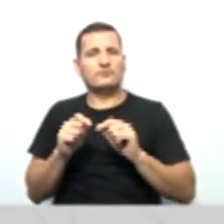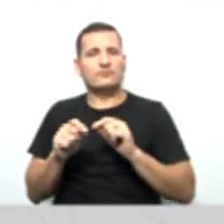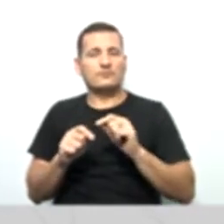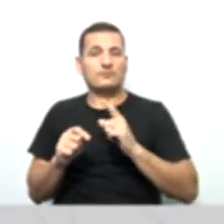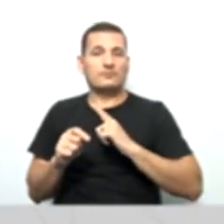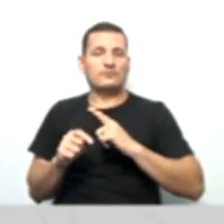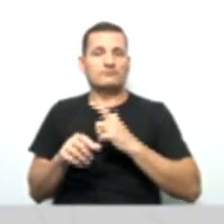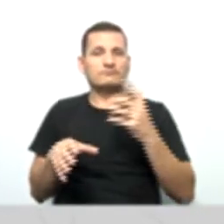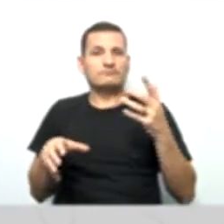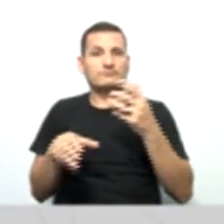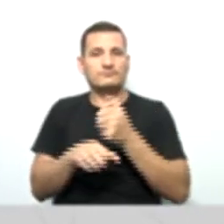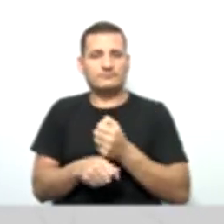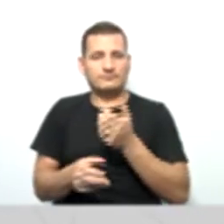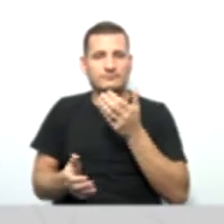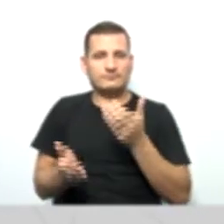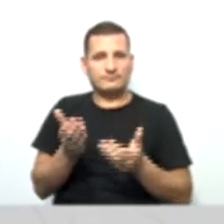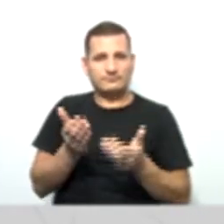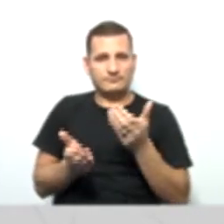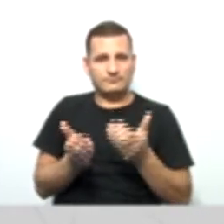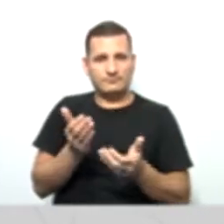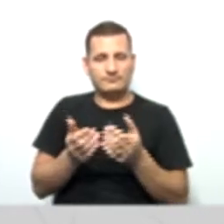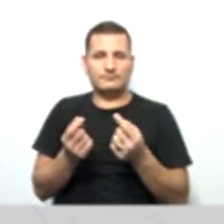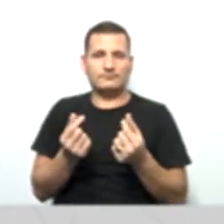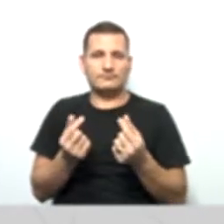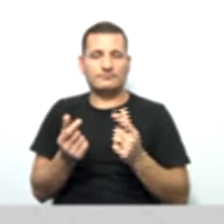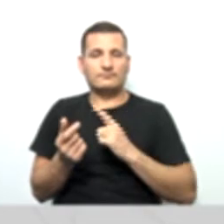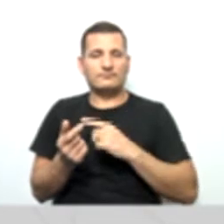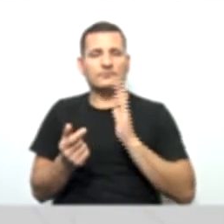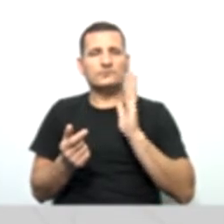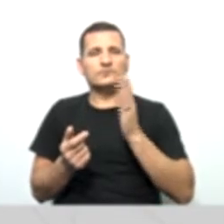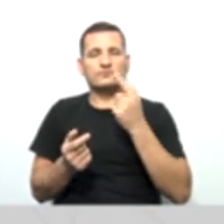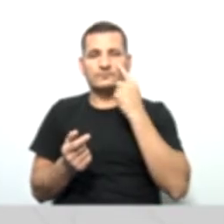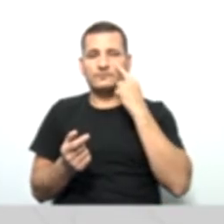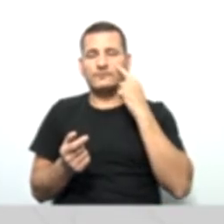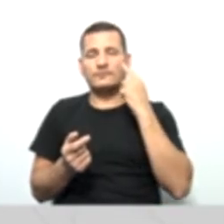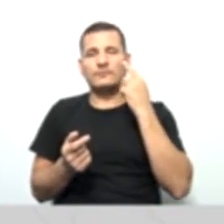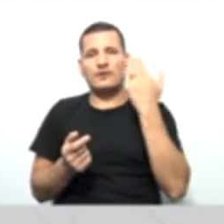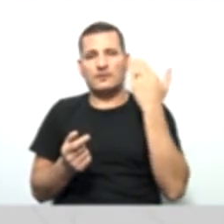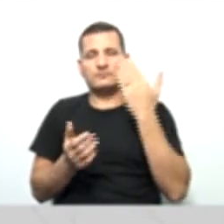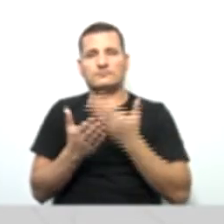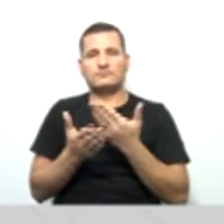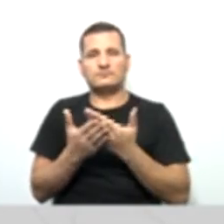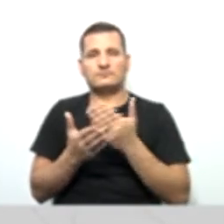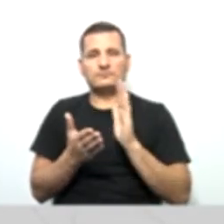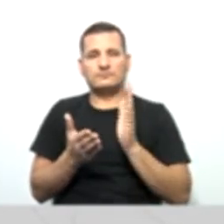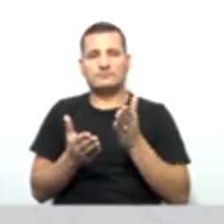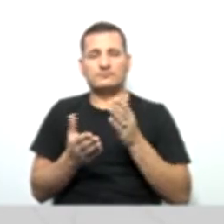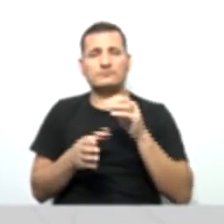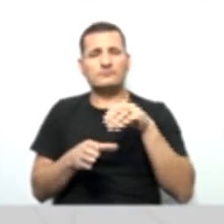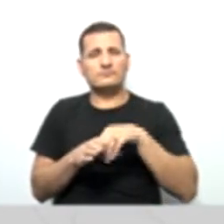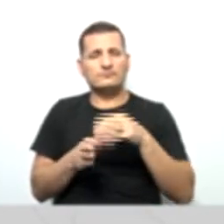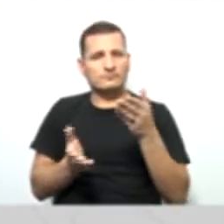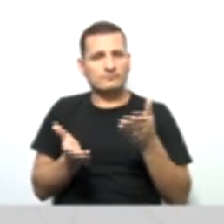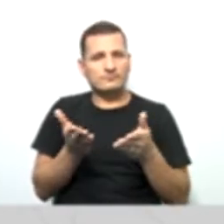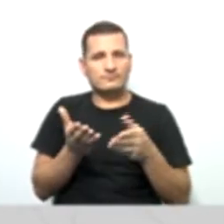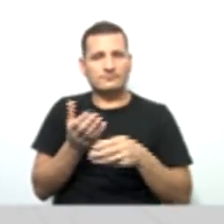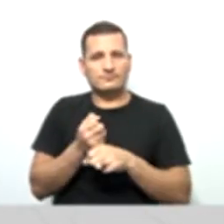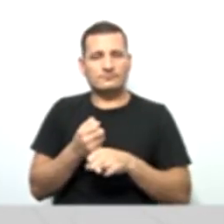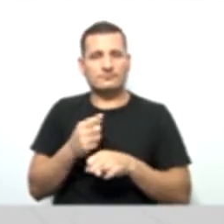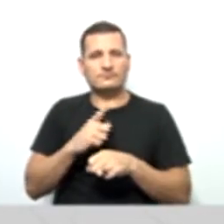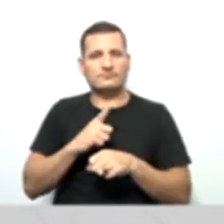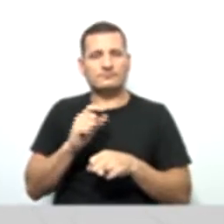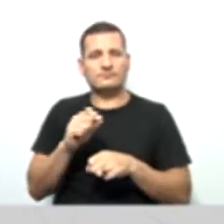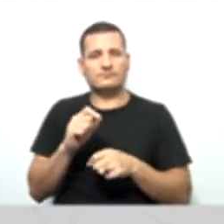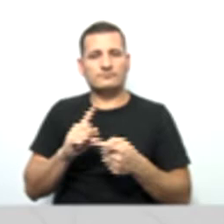patrimonial, que nós já vimos na aula passada o que é, né, gente? E dentro do balanço patrimonial, temos